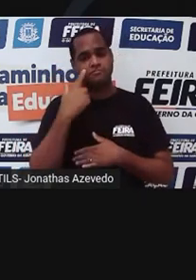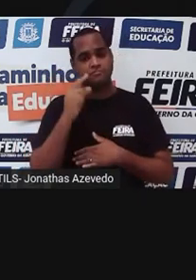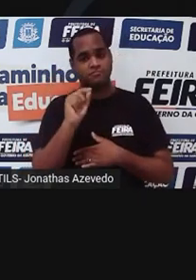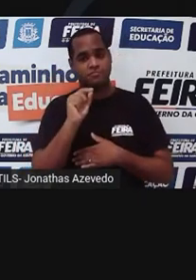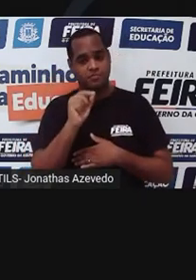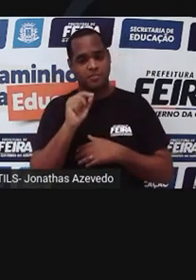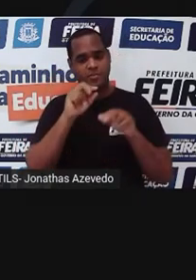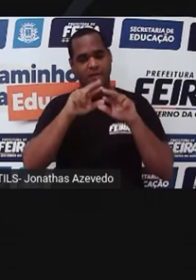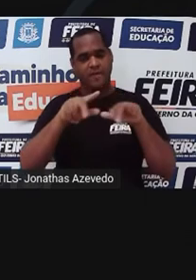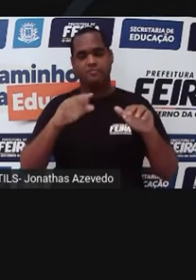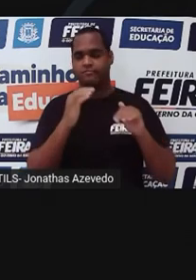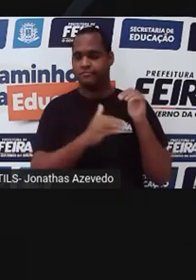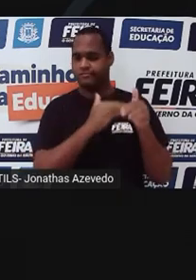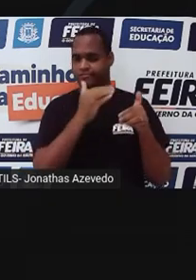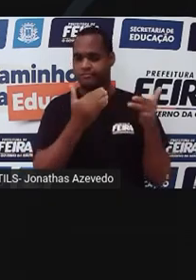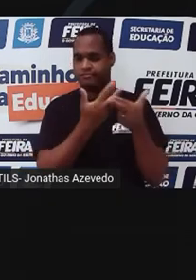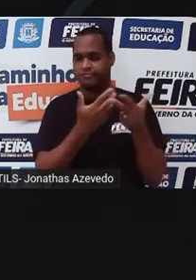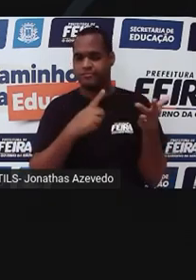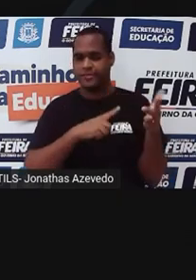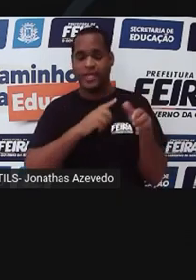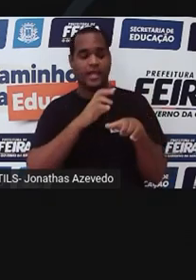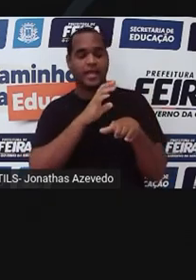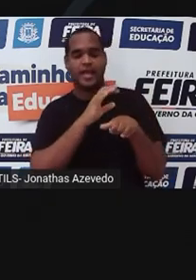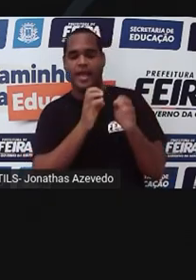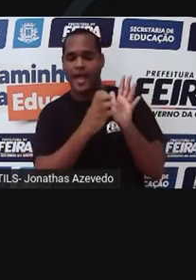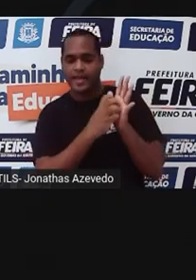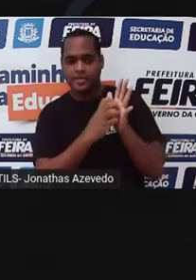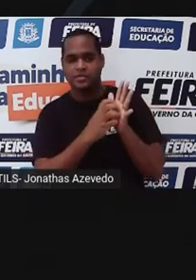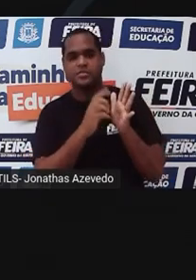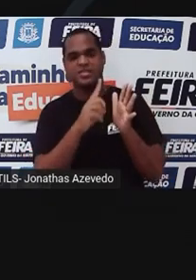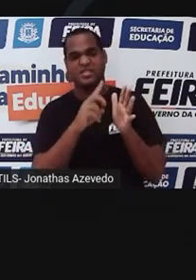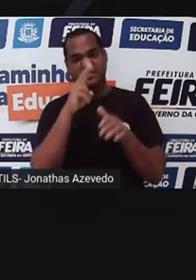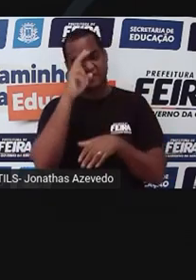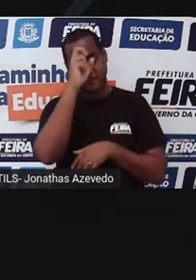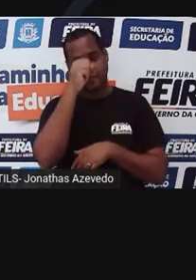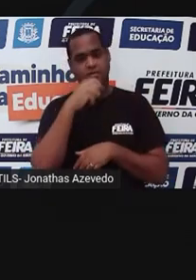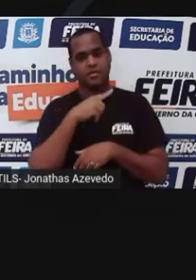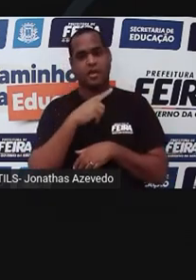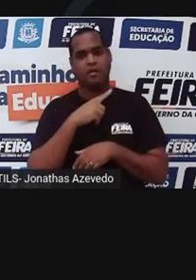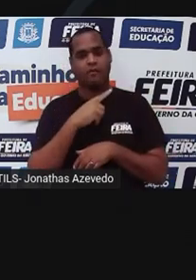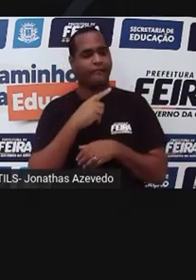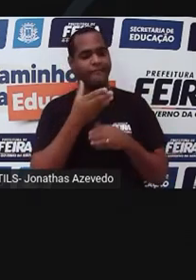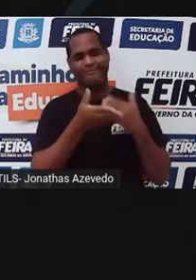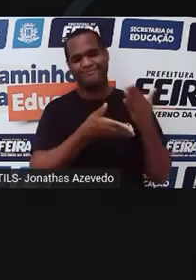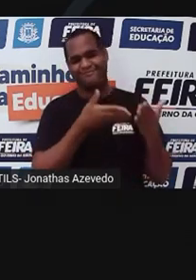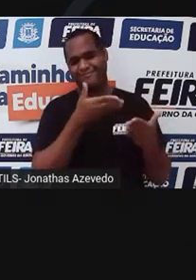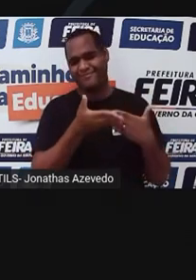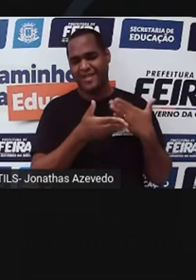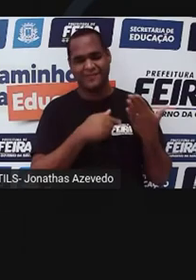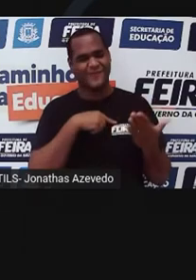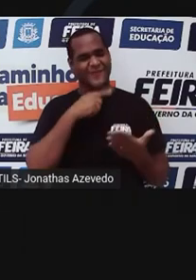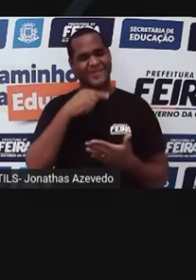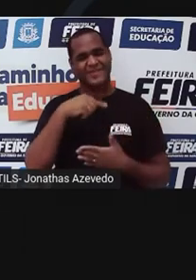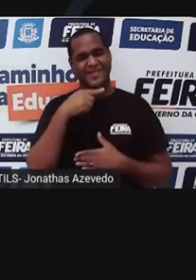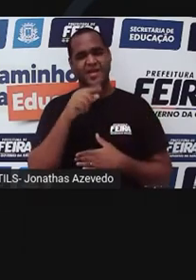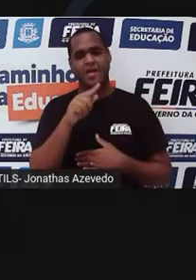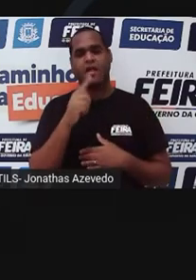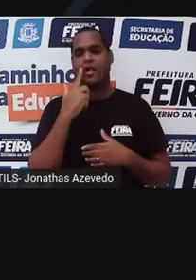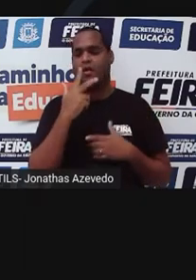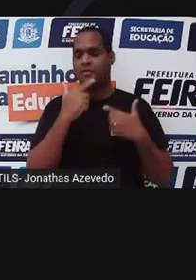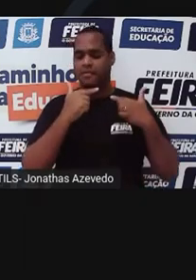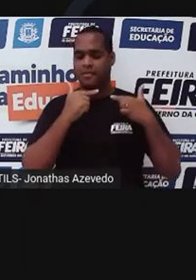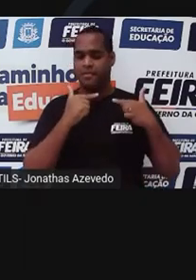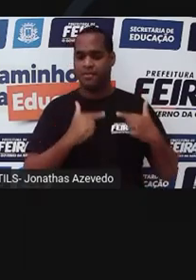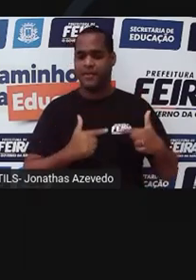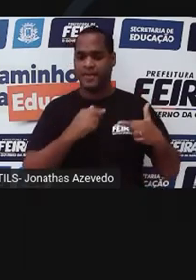passamos a transformar a AIDS numa doença crônica. Nós não conseguimos curá-la, mas conseguimos neutralizar